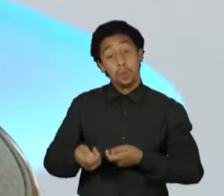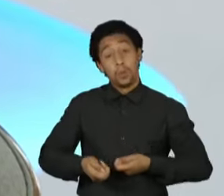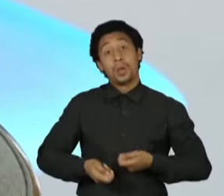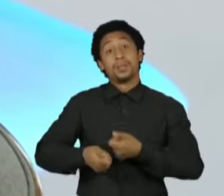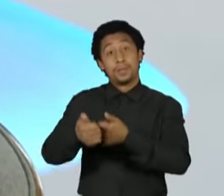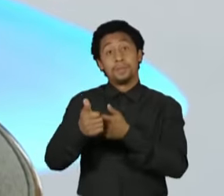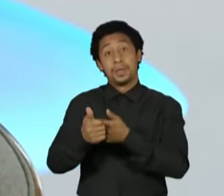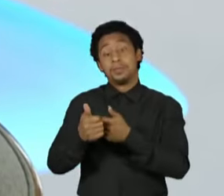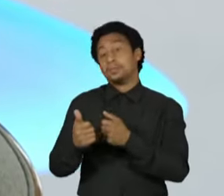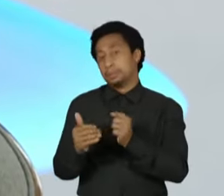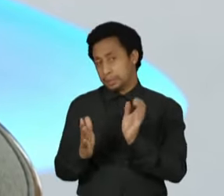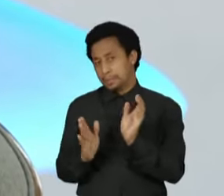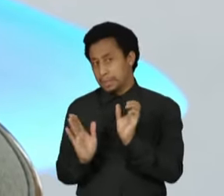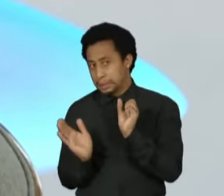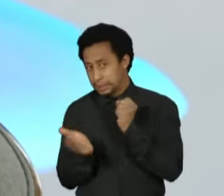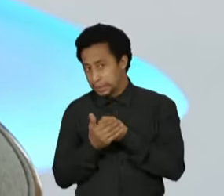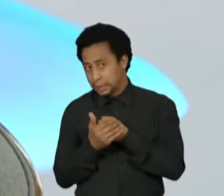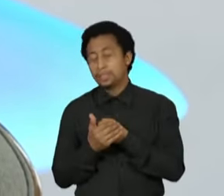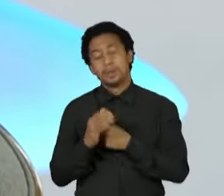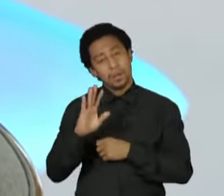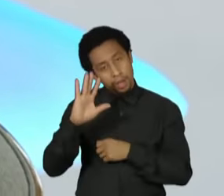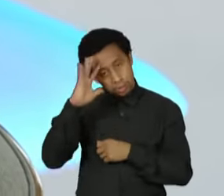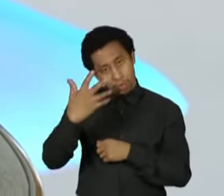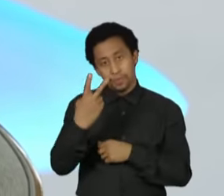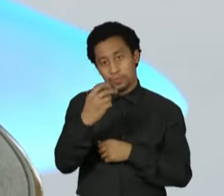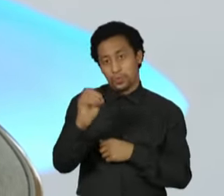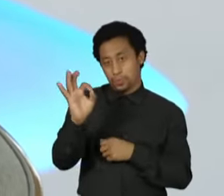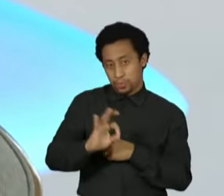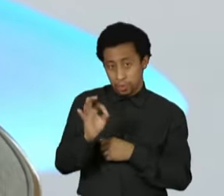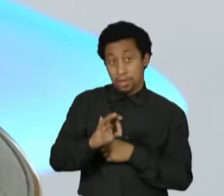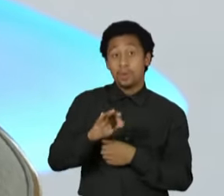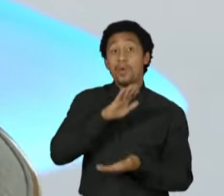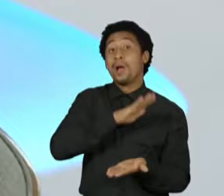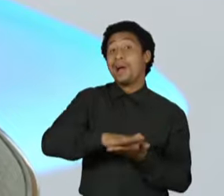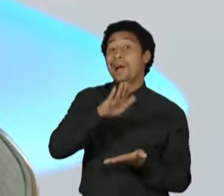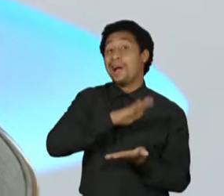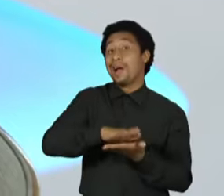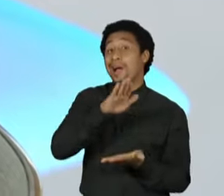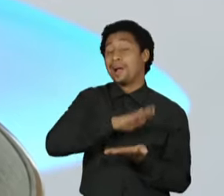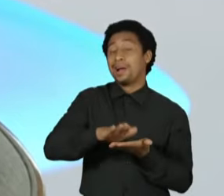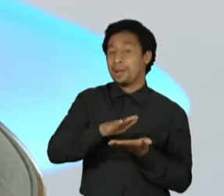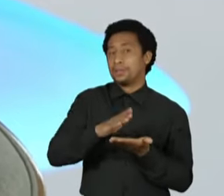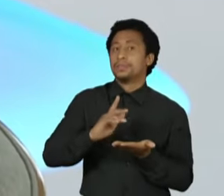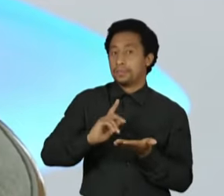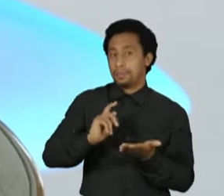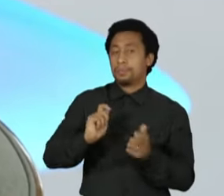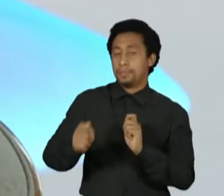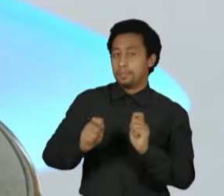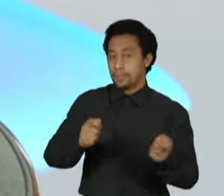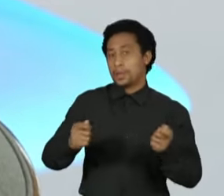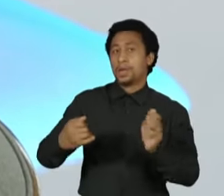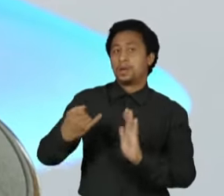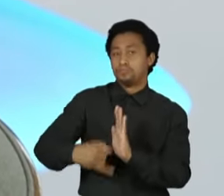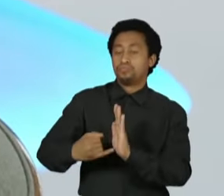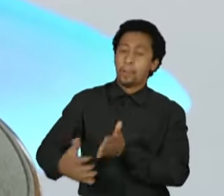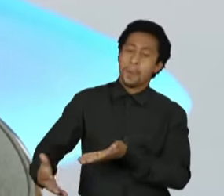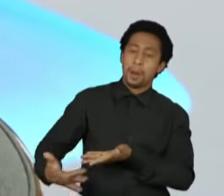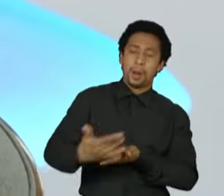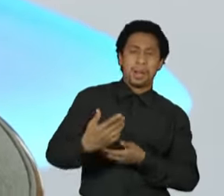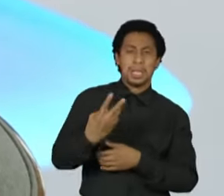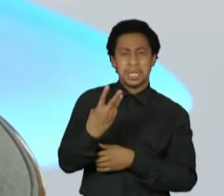você resolve 20% dessa conta. Você tem os gastos tributários, hoje na ordem de 340 bi por ano. Então, se você